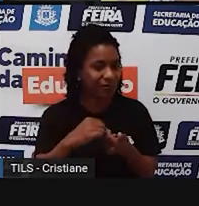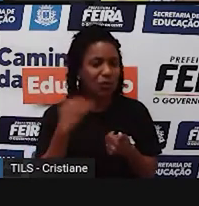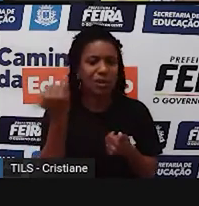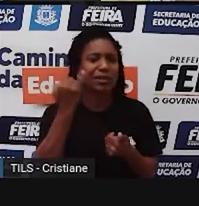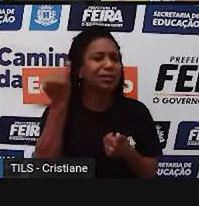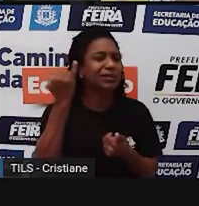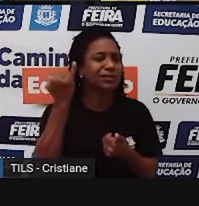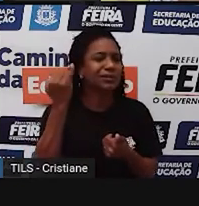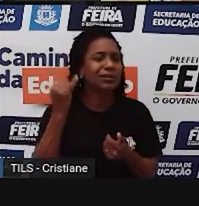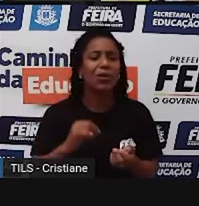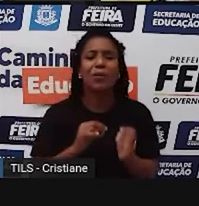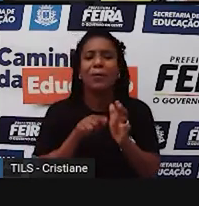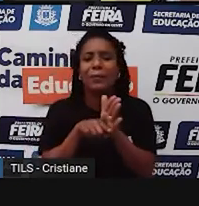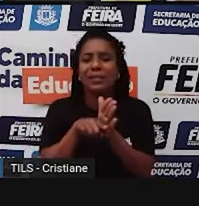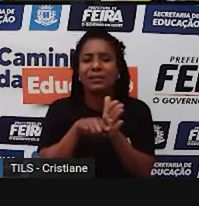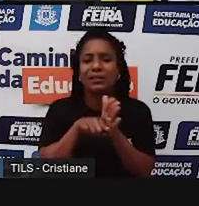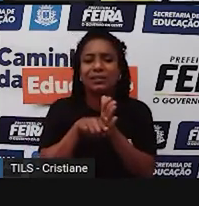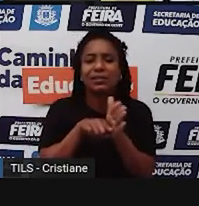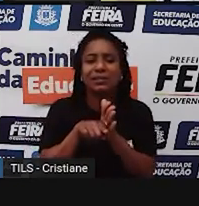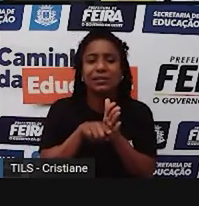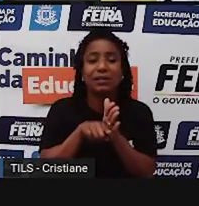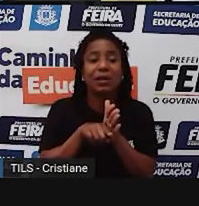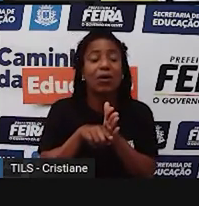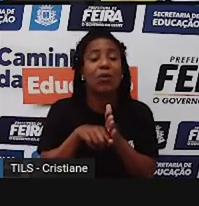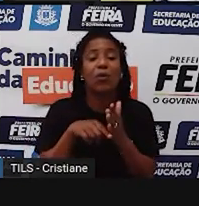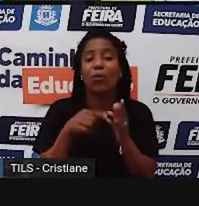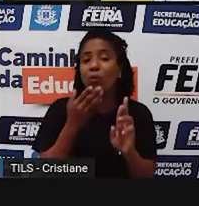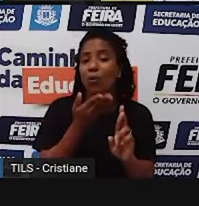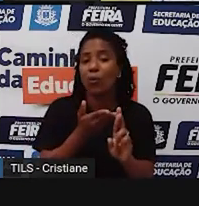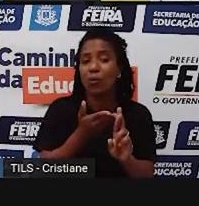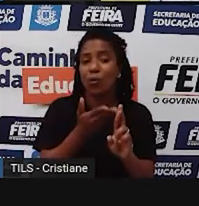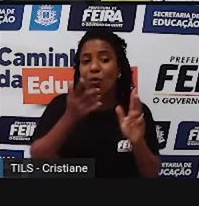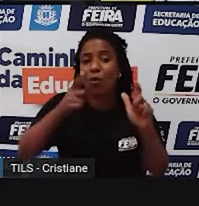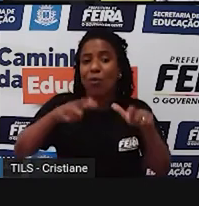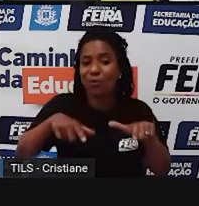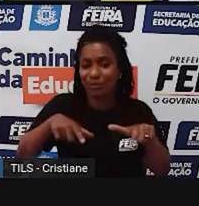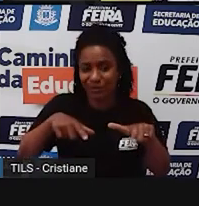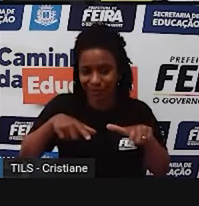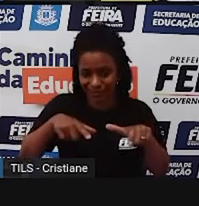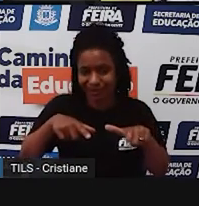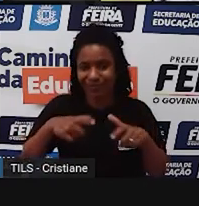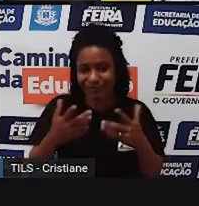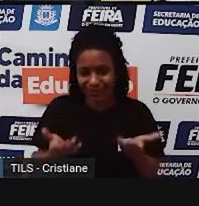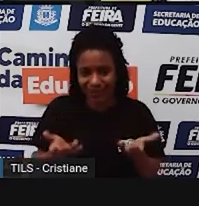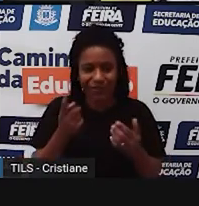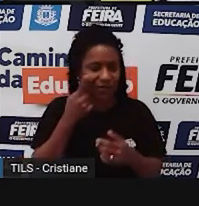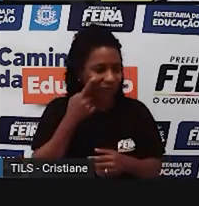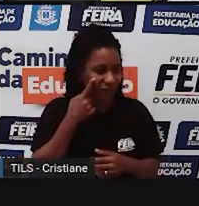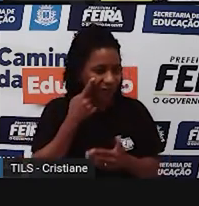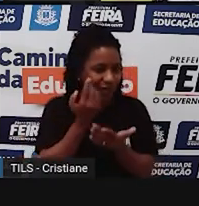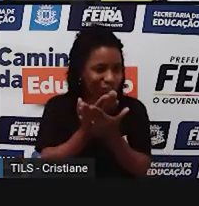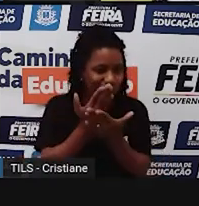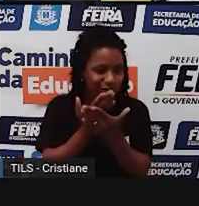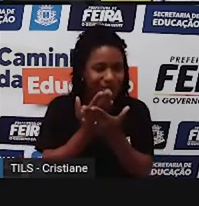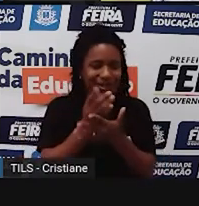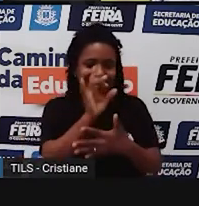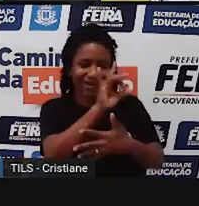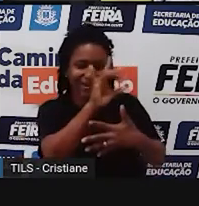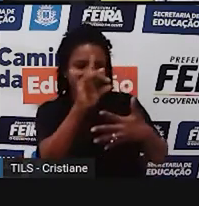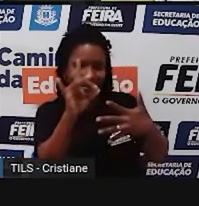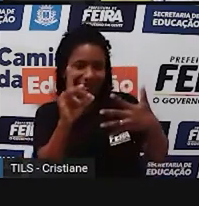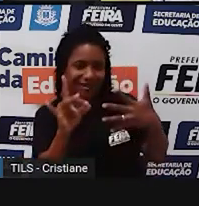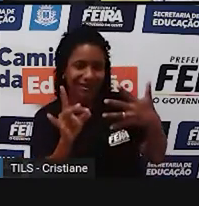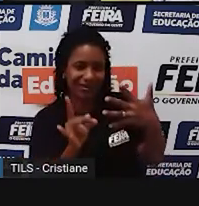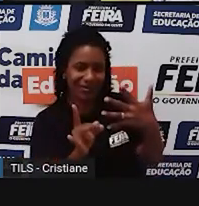dados aí. Então, vamos ver detalhadamente como é que é isso, estudar cada um deles aí